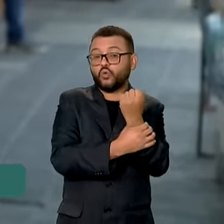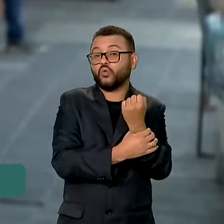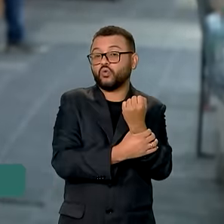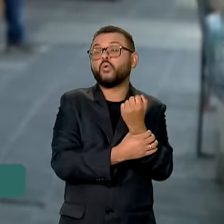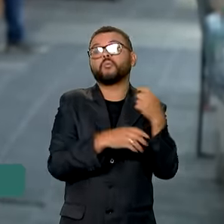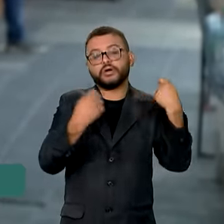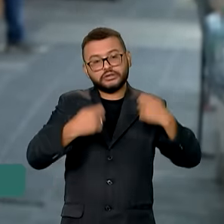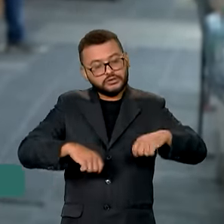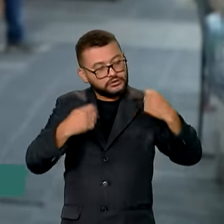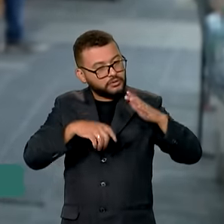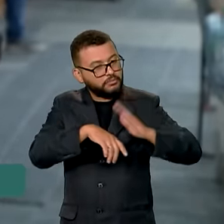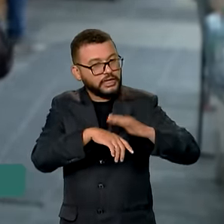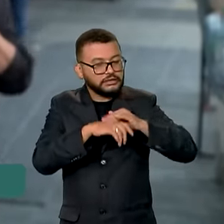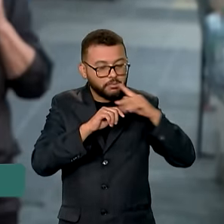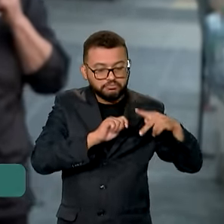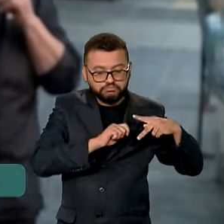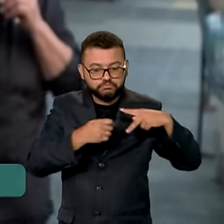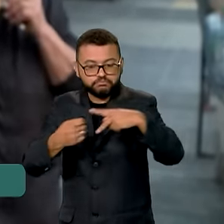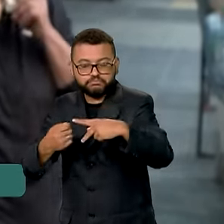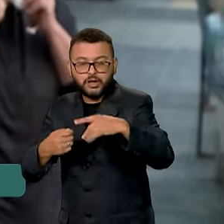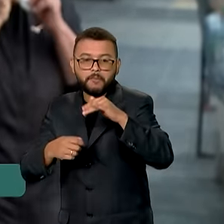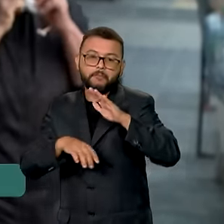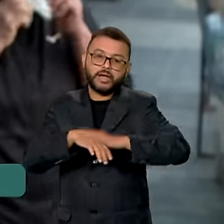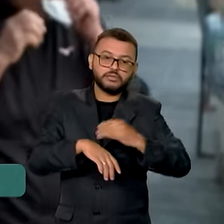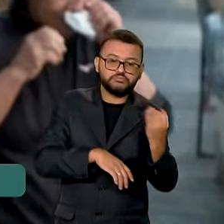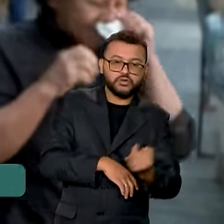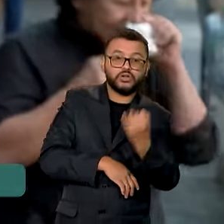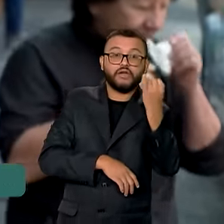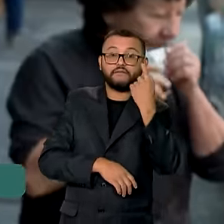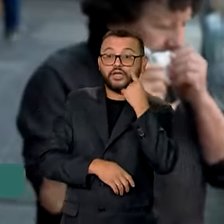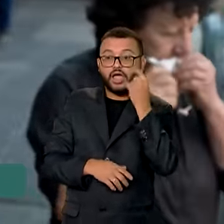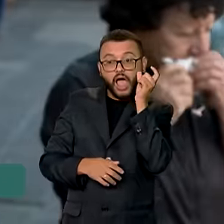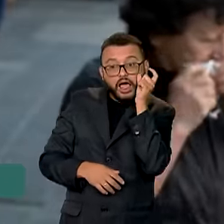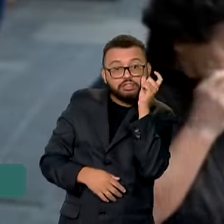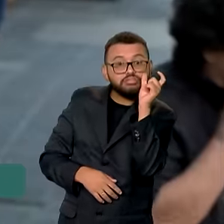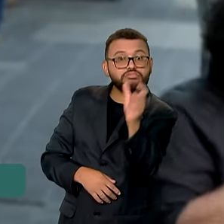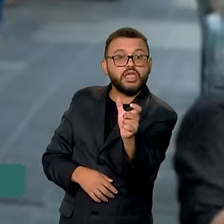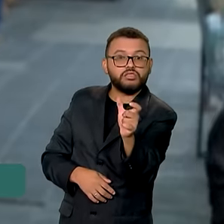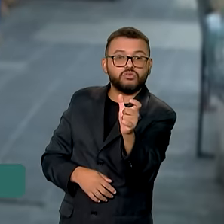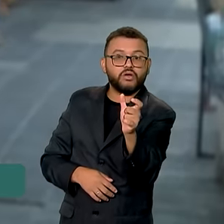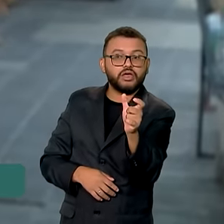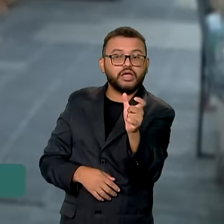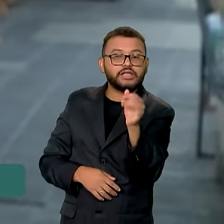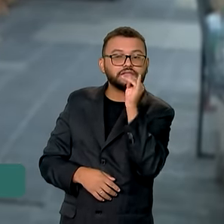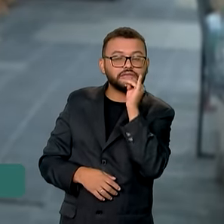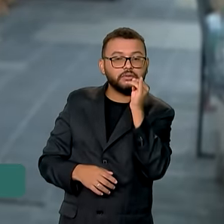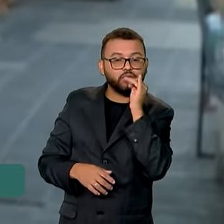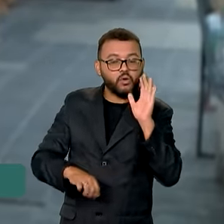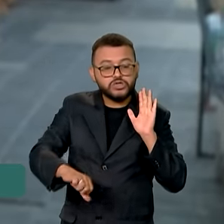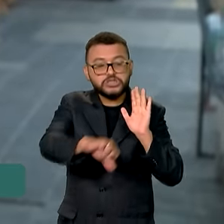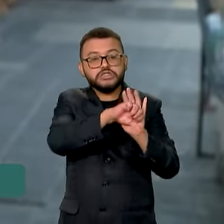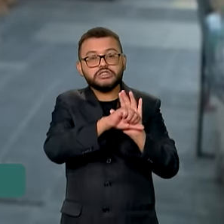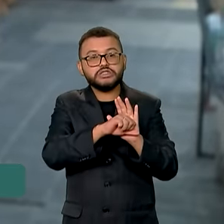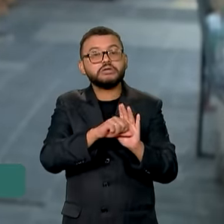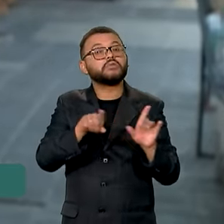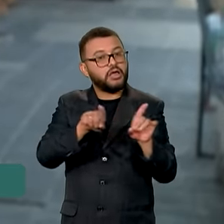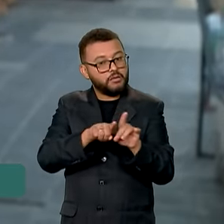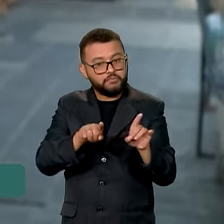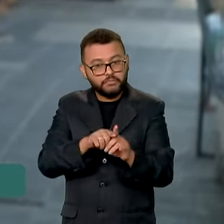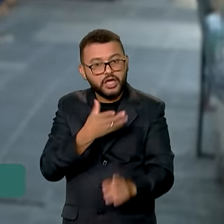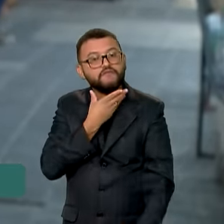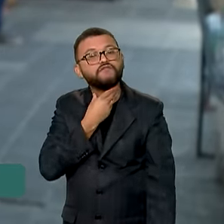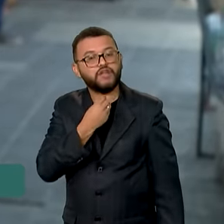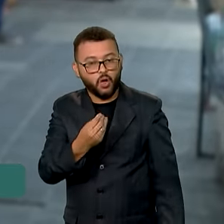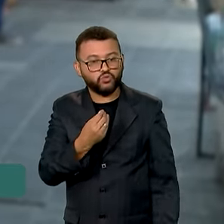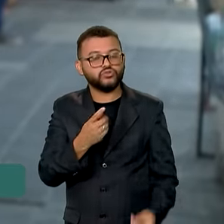segurança durante essas operações e também ficar mais atentos a fraudes e golpes. Uma